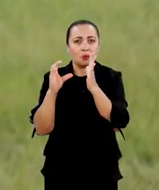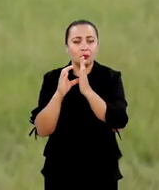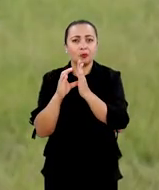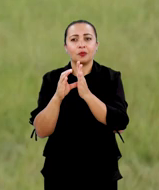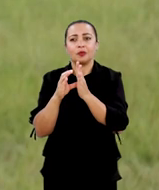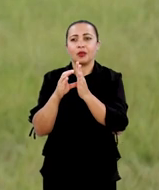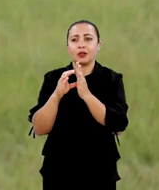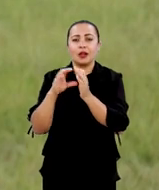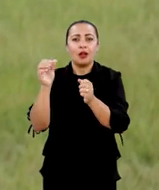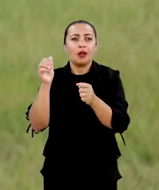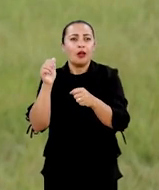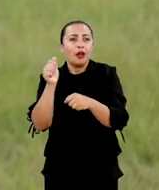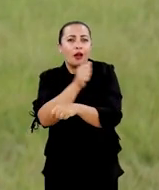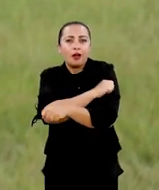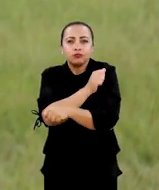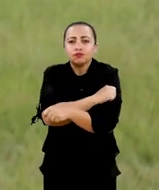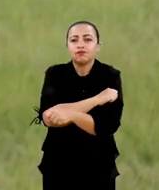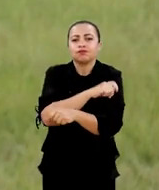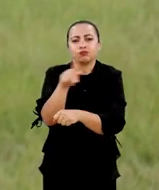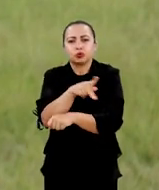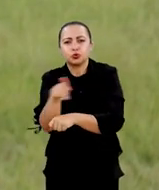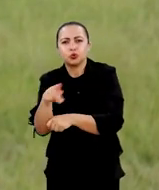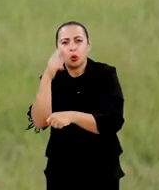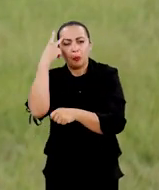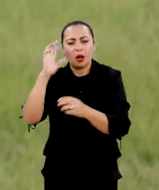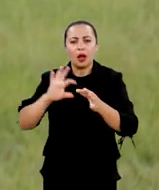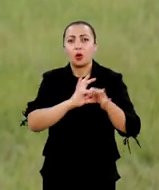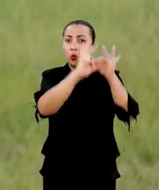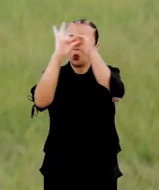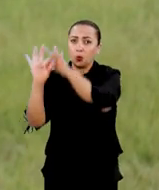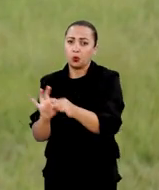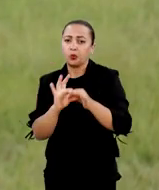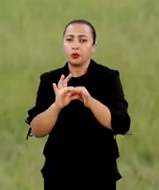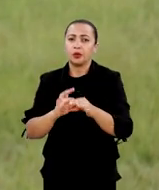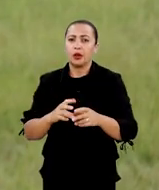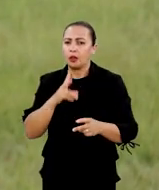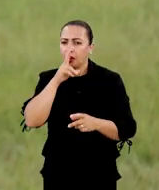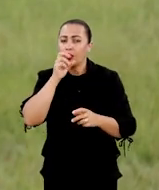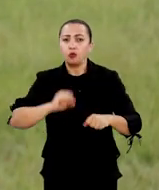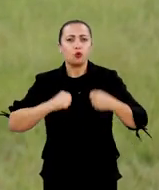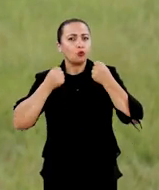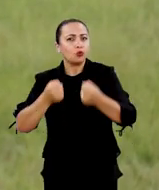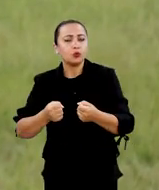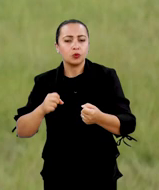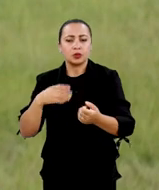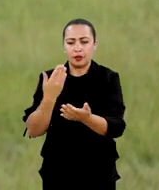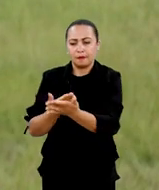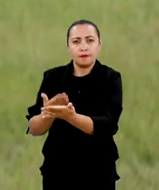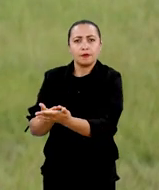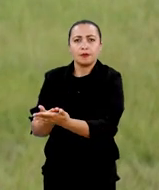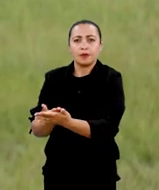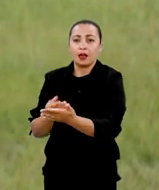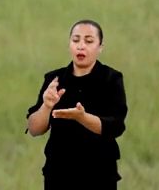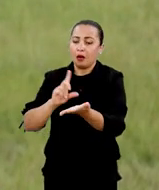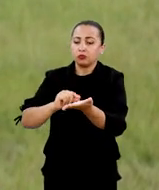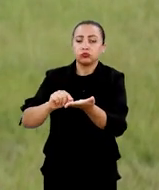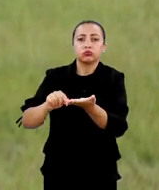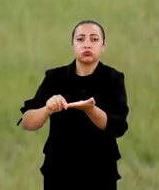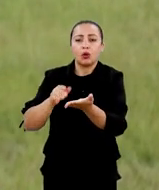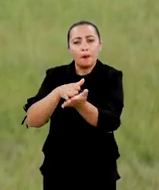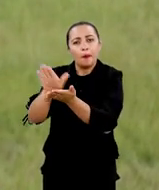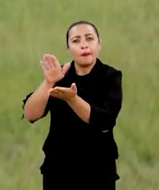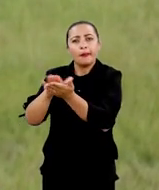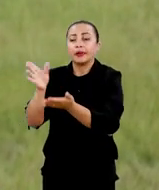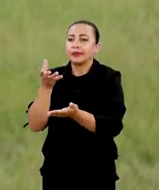comunidade docente e decente da UEMA para se unirem ao esforço que nós fazemos. Nós estamos também publicando alguns